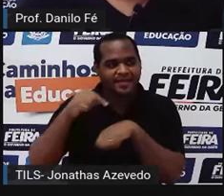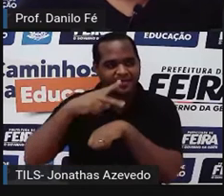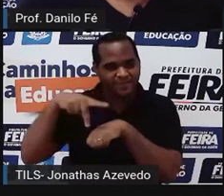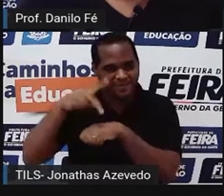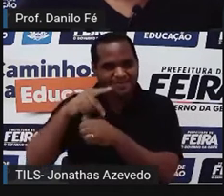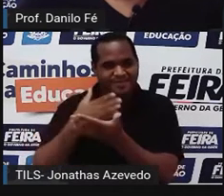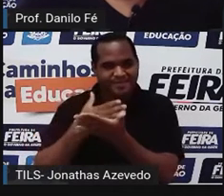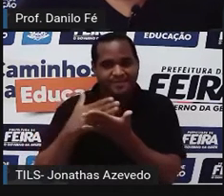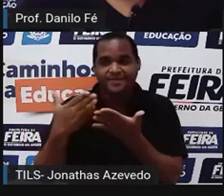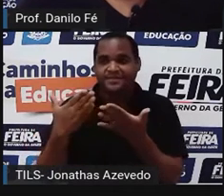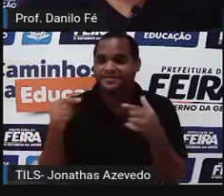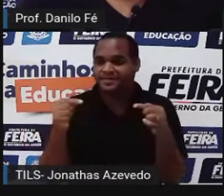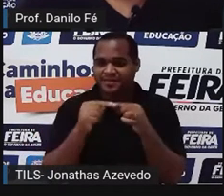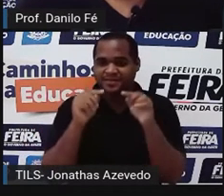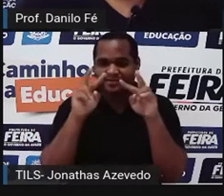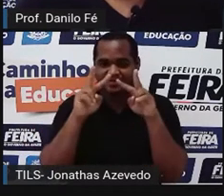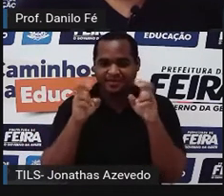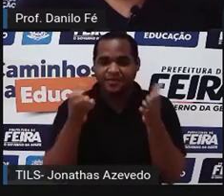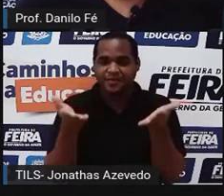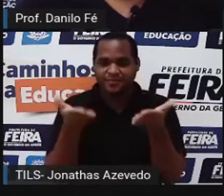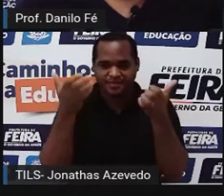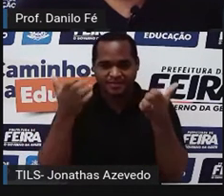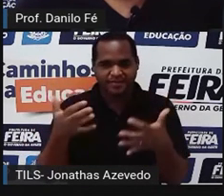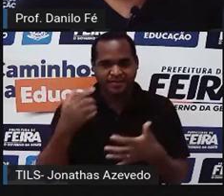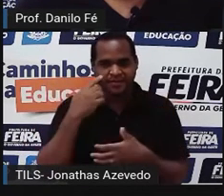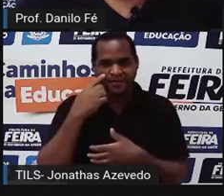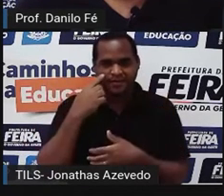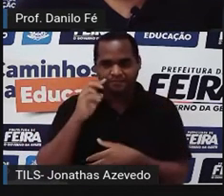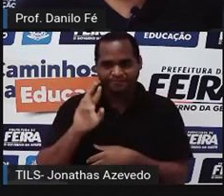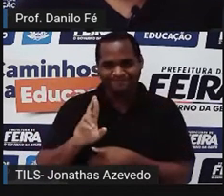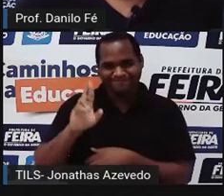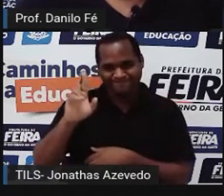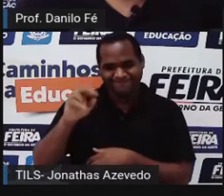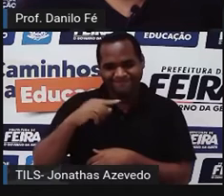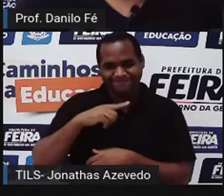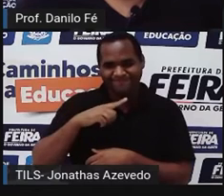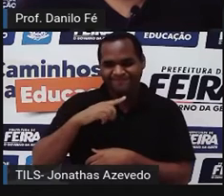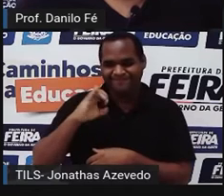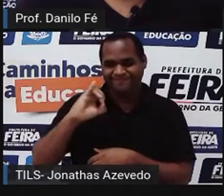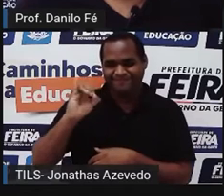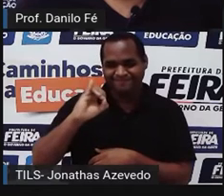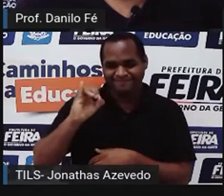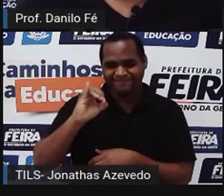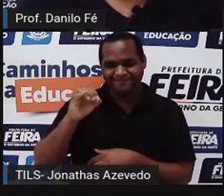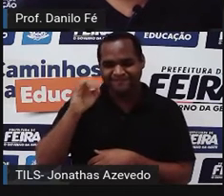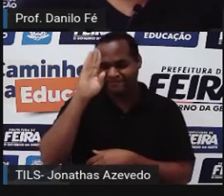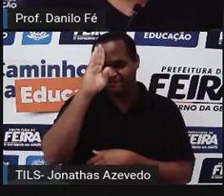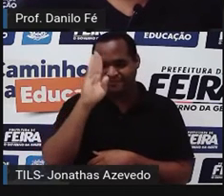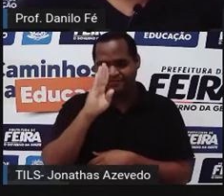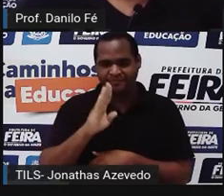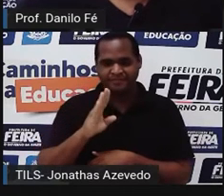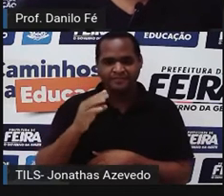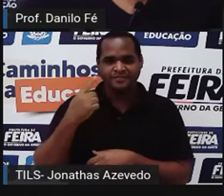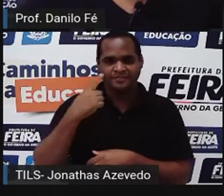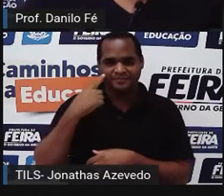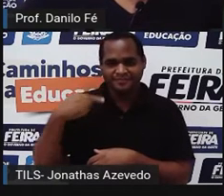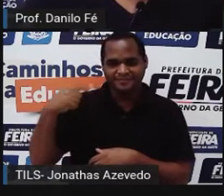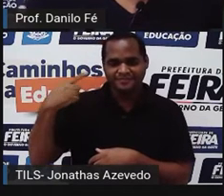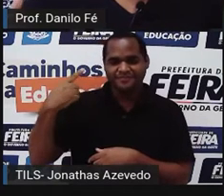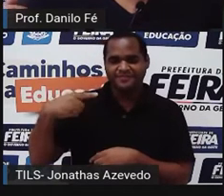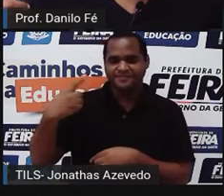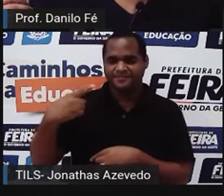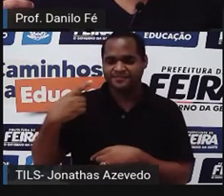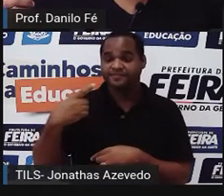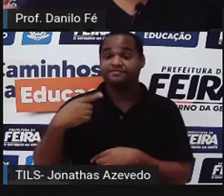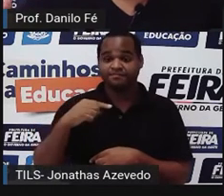Por isso que o tema da aula hoje é a independência do Brasil. Independência do Brasil e o primeiro império. Como o